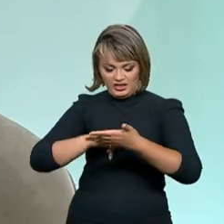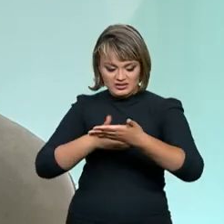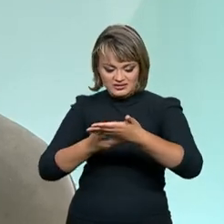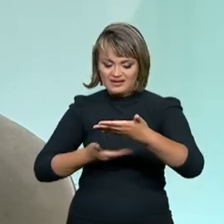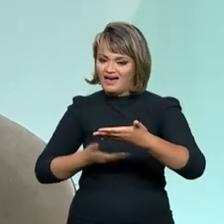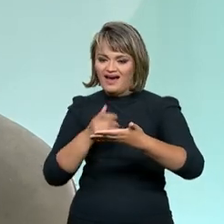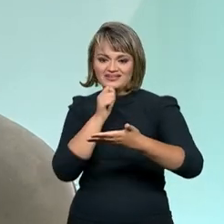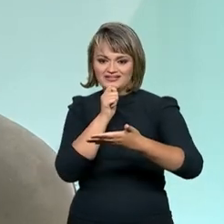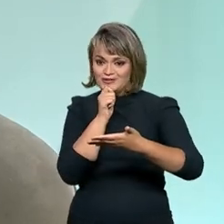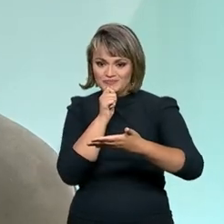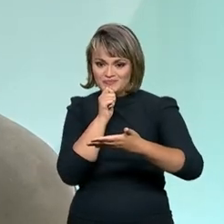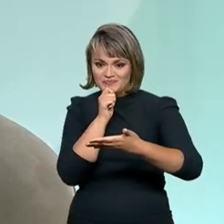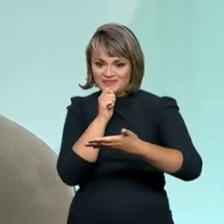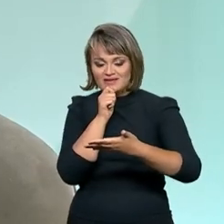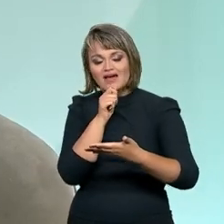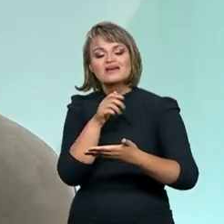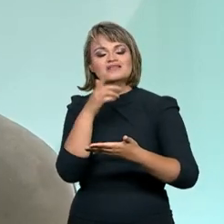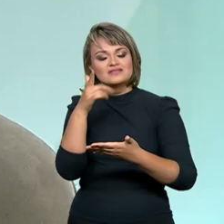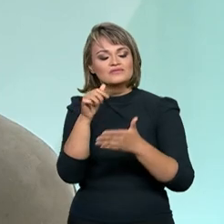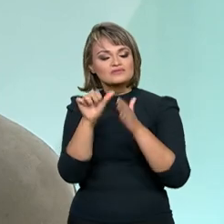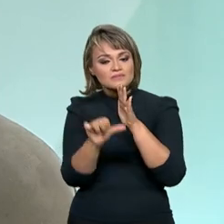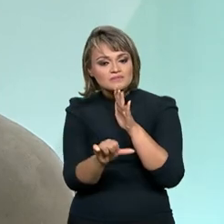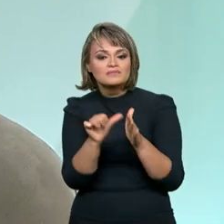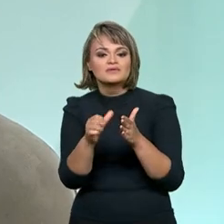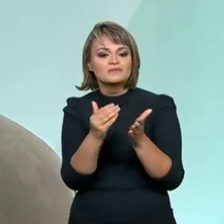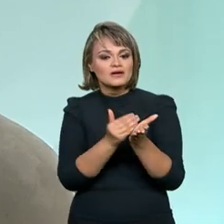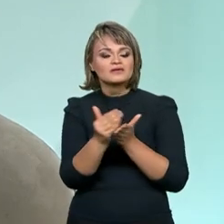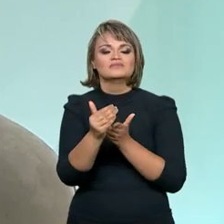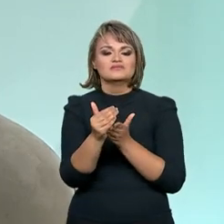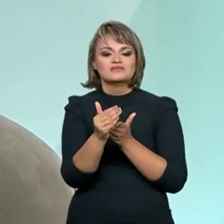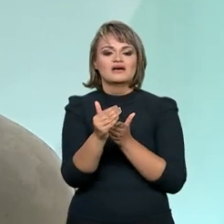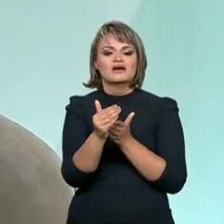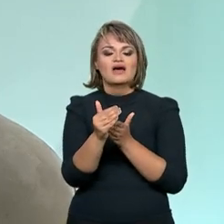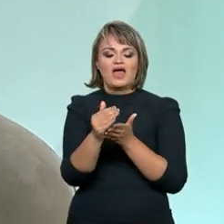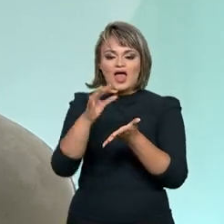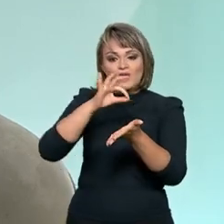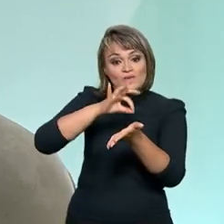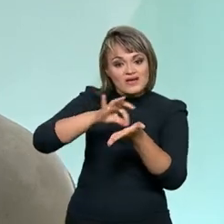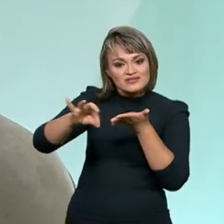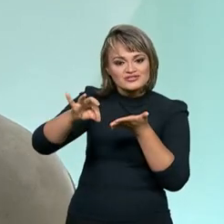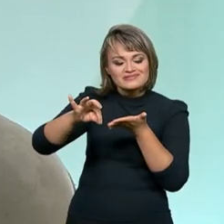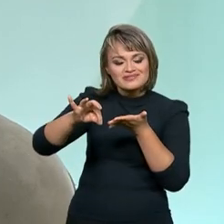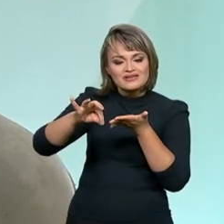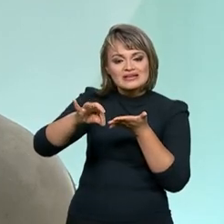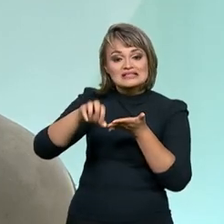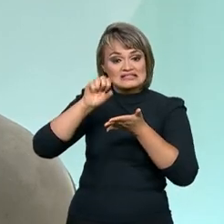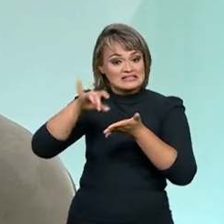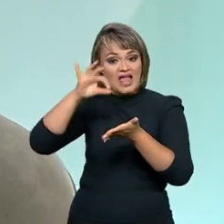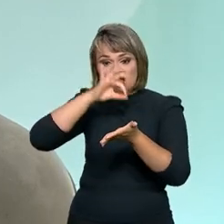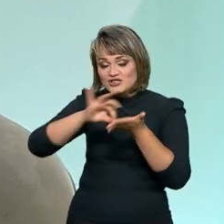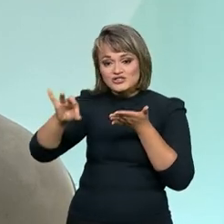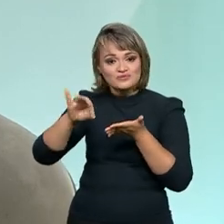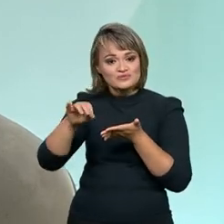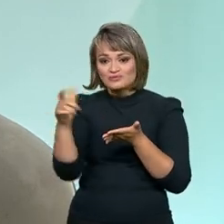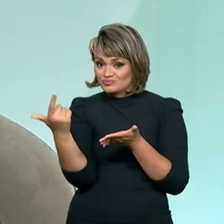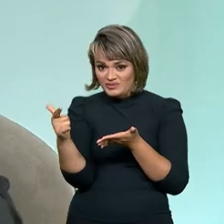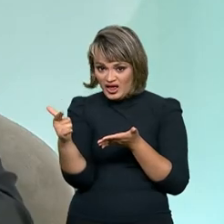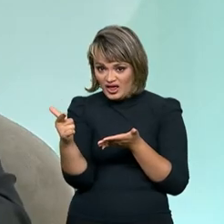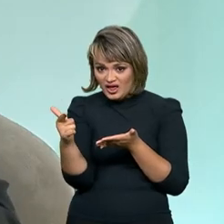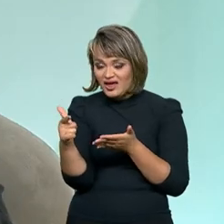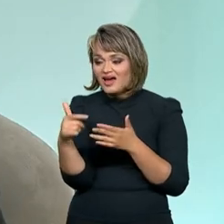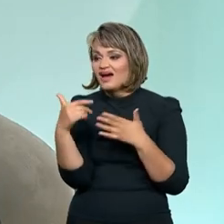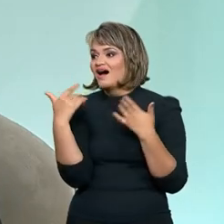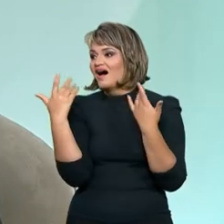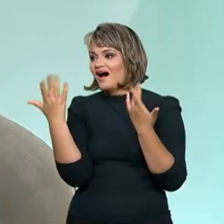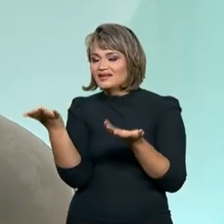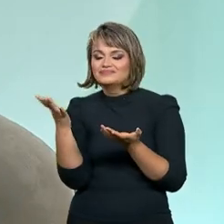nascimento. E essa é a primeira forma de ingresso, é através do registro civil. Então, se nós não temos um registro civil de nascimento, a gente pode